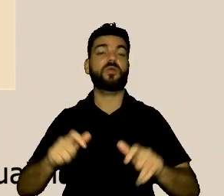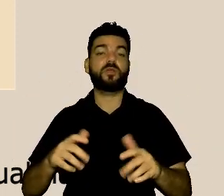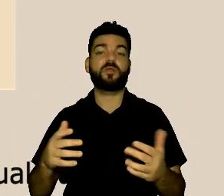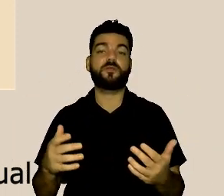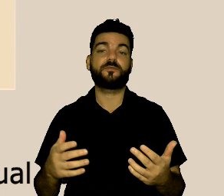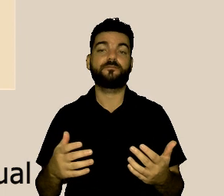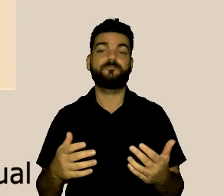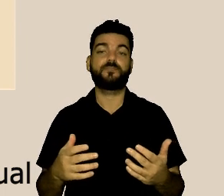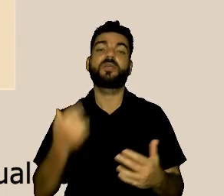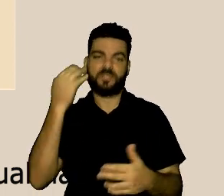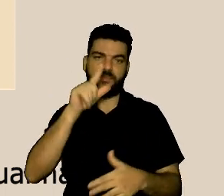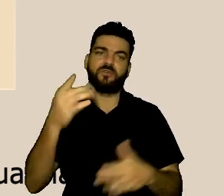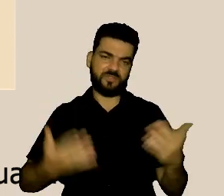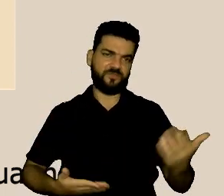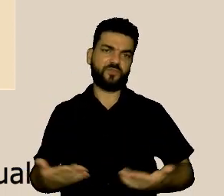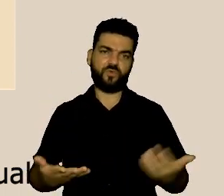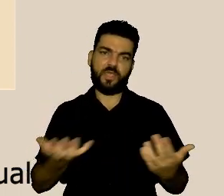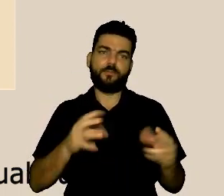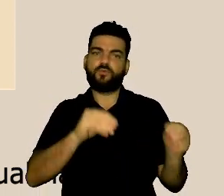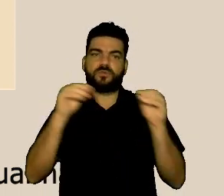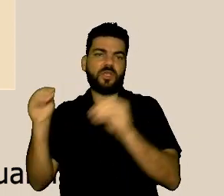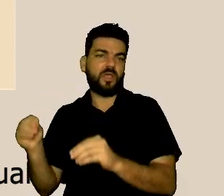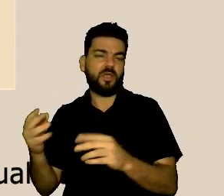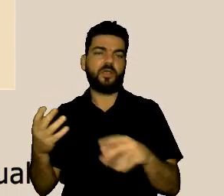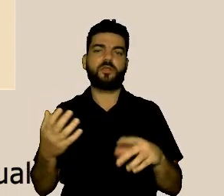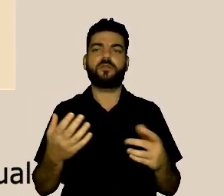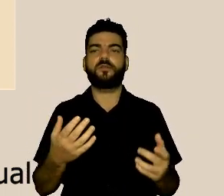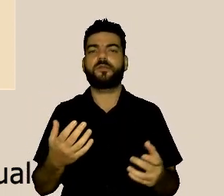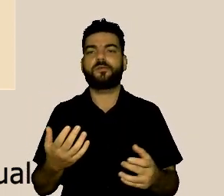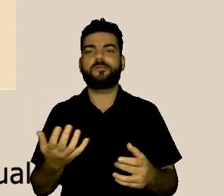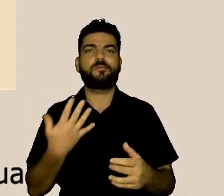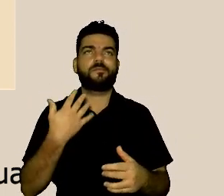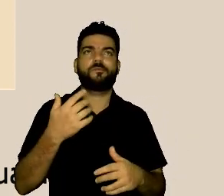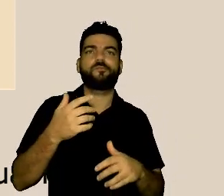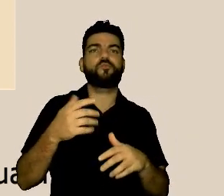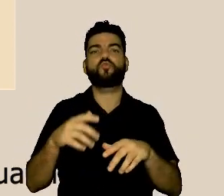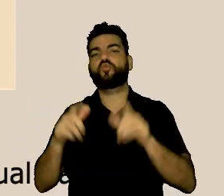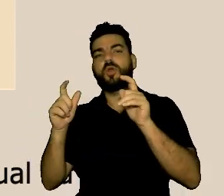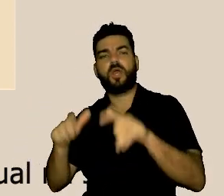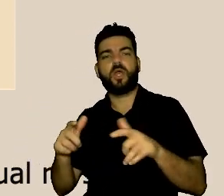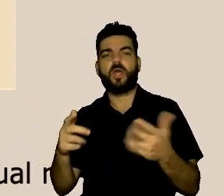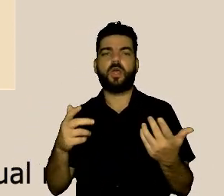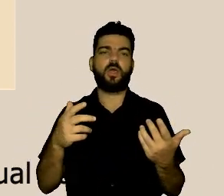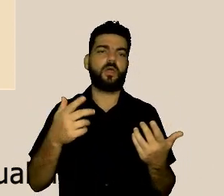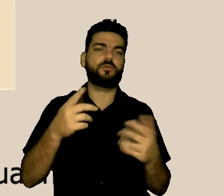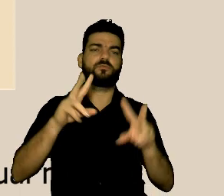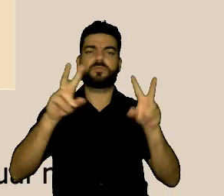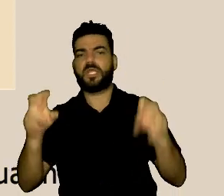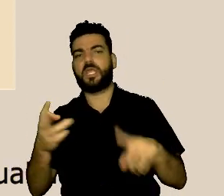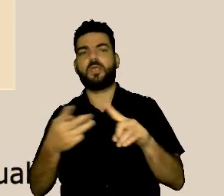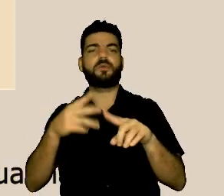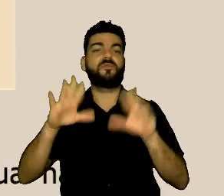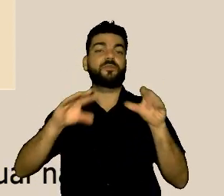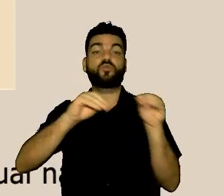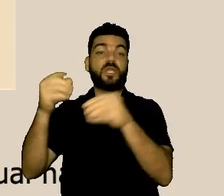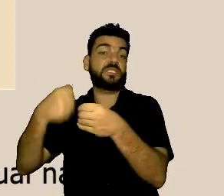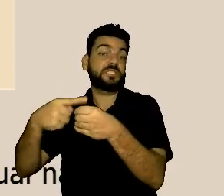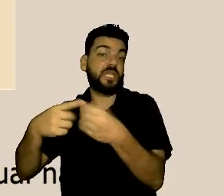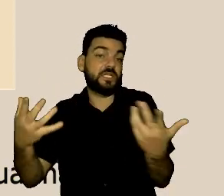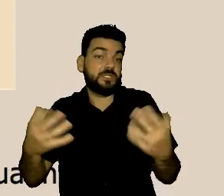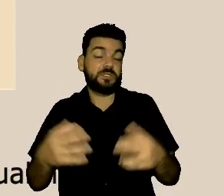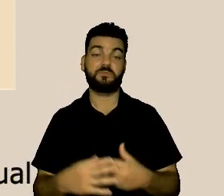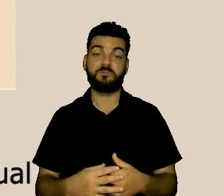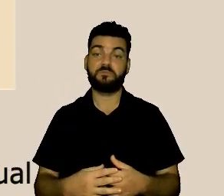porque o servidor quer mudar, mudar de fórum, mudar de matéria, mudar de cidade, esses